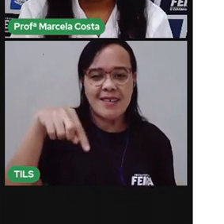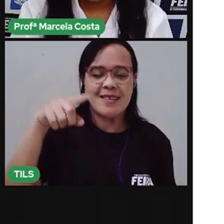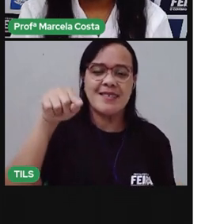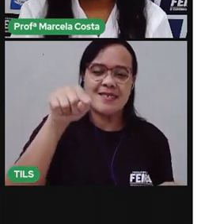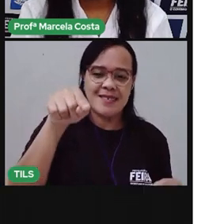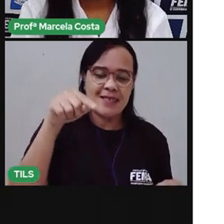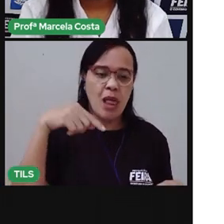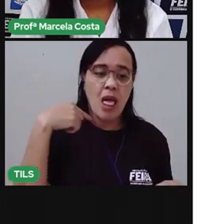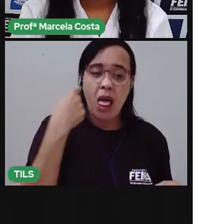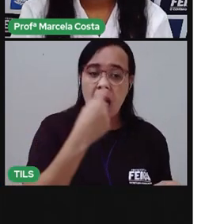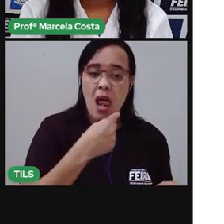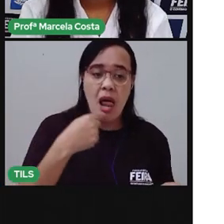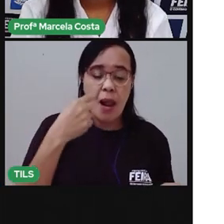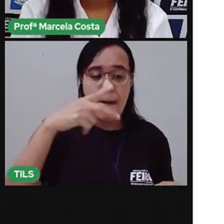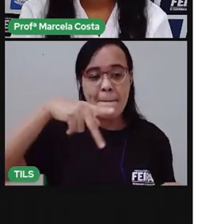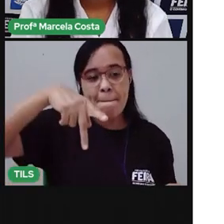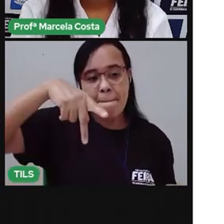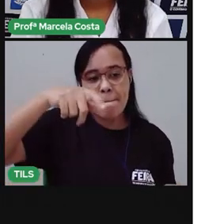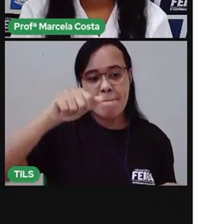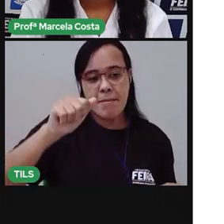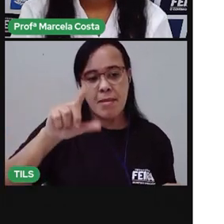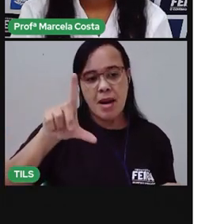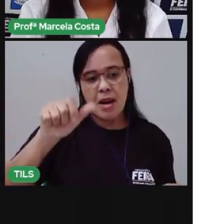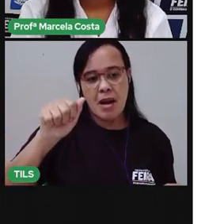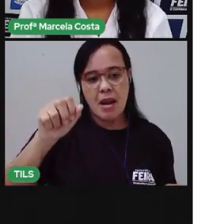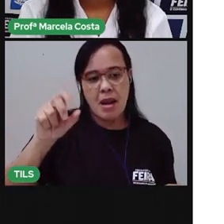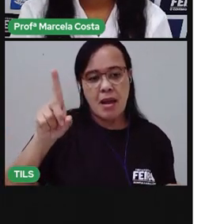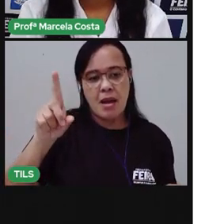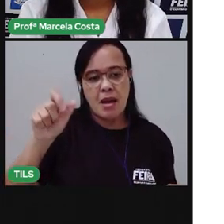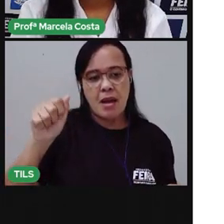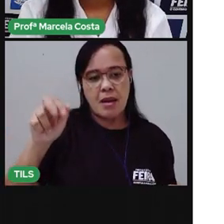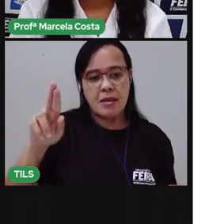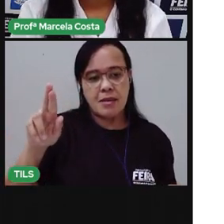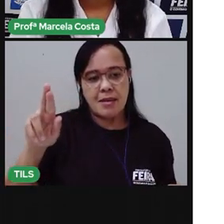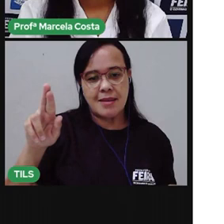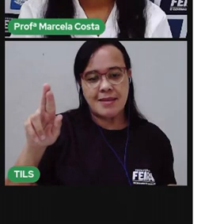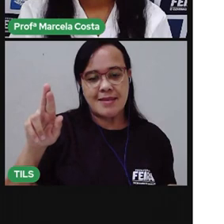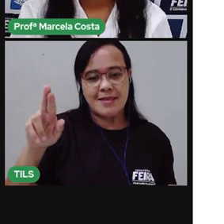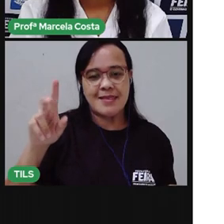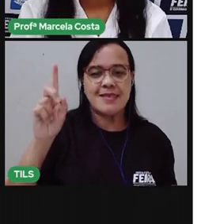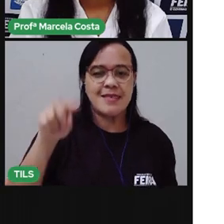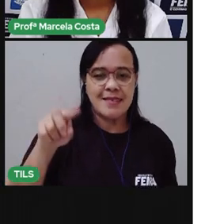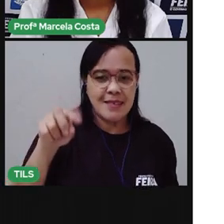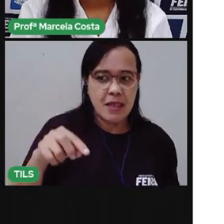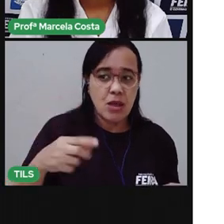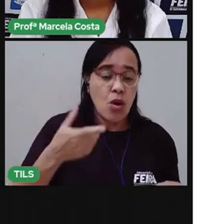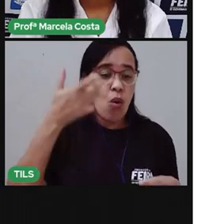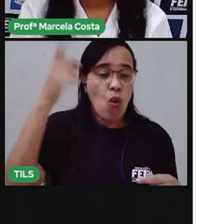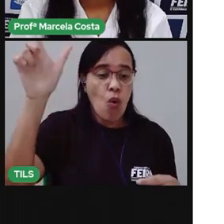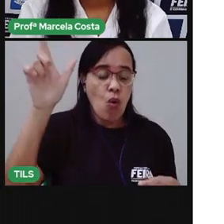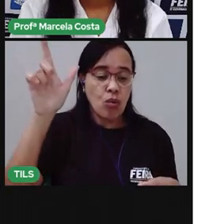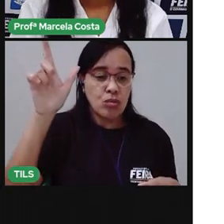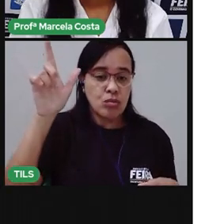Paladar, muito bem. Qual o sentido interage com o sabor refrescante do refrigerante?